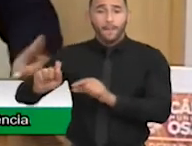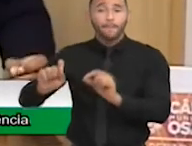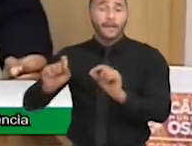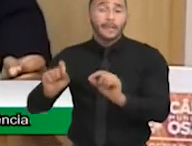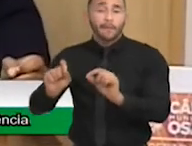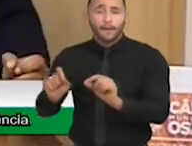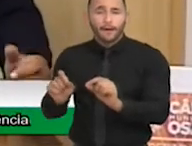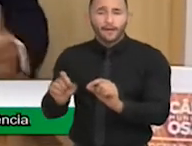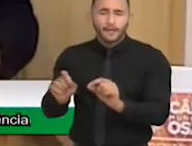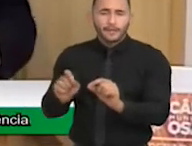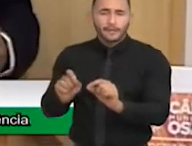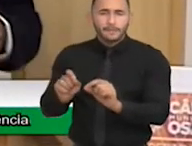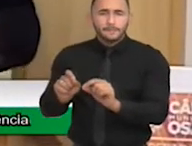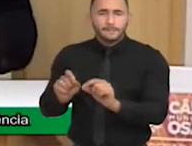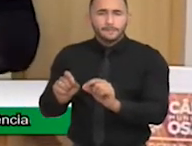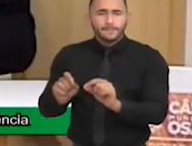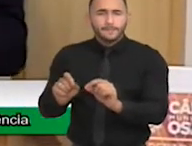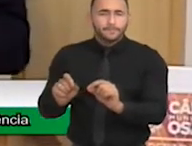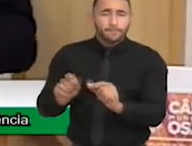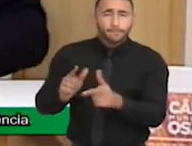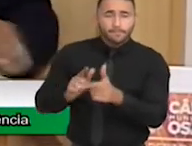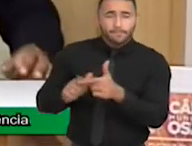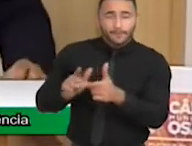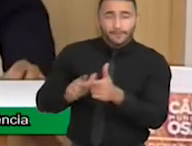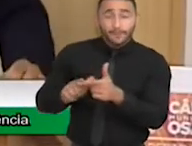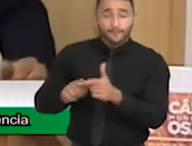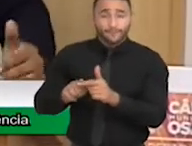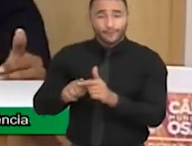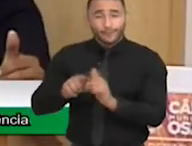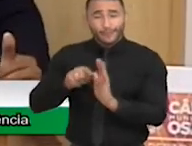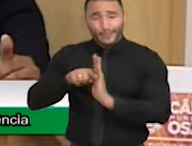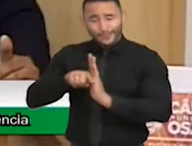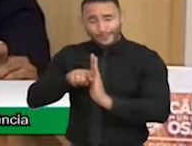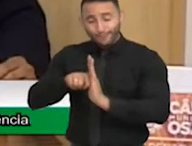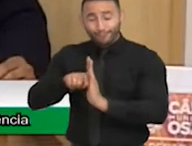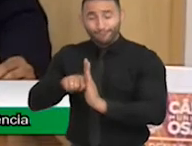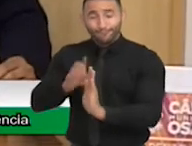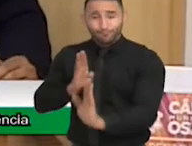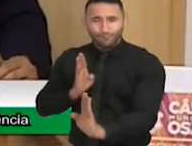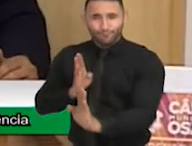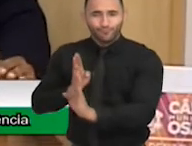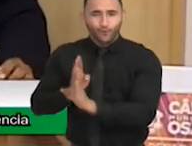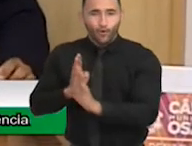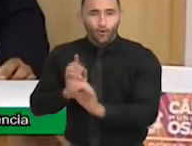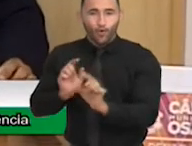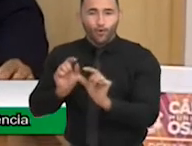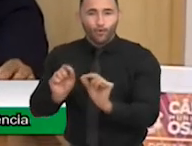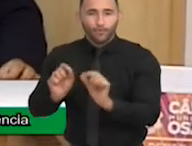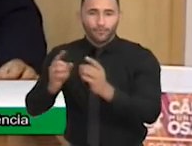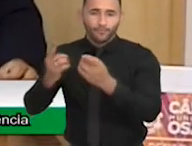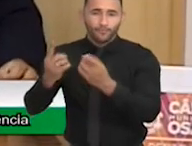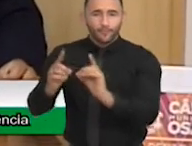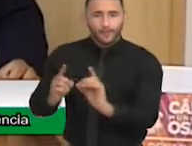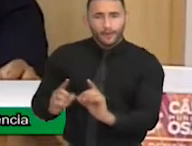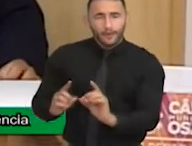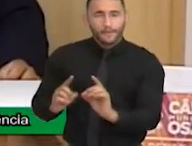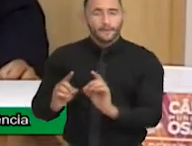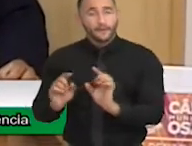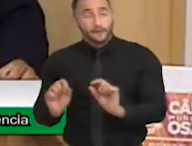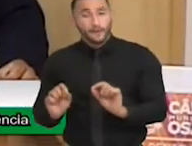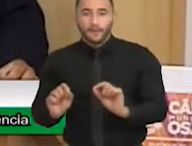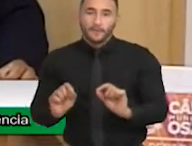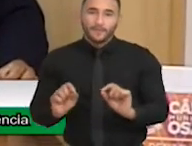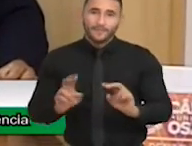problemas, uma ala que já cria os diagnósticos para a gente poder colher os bons frutos lá na frente. então,